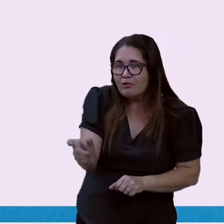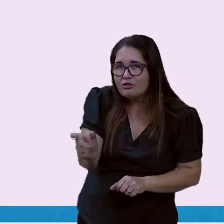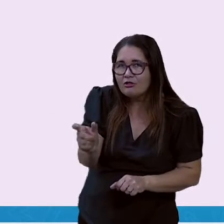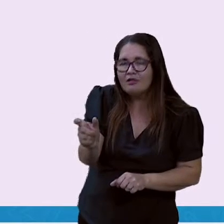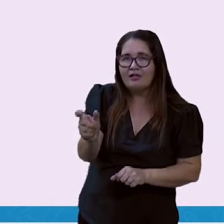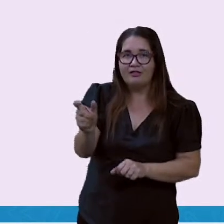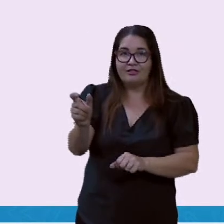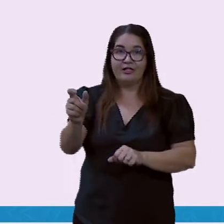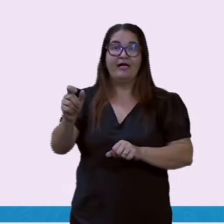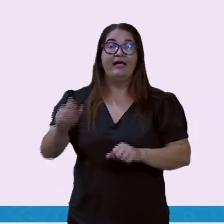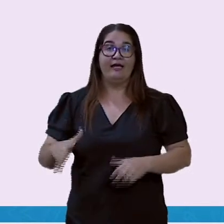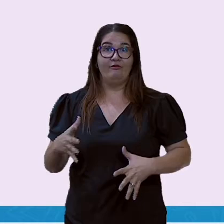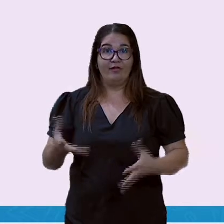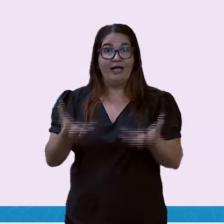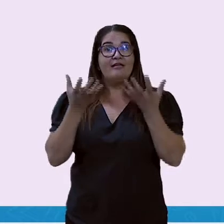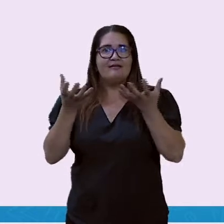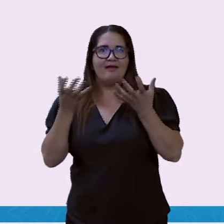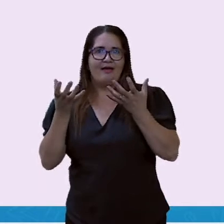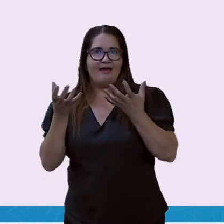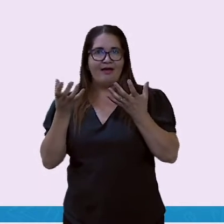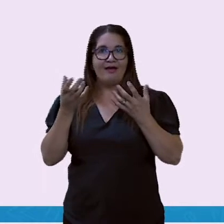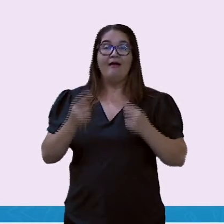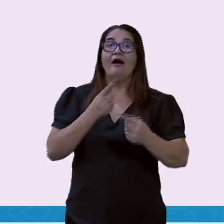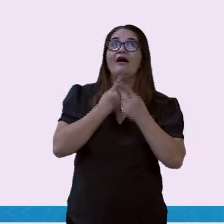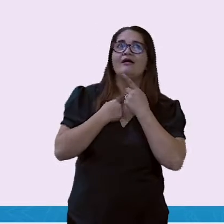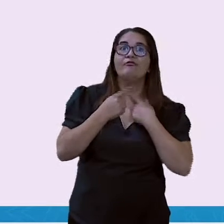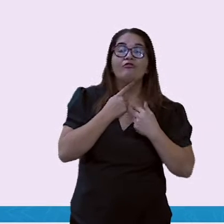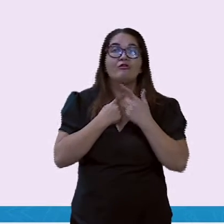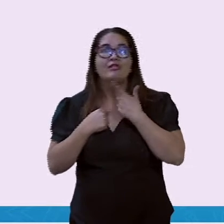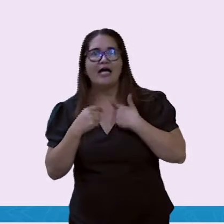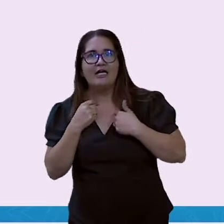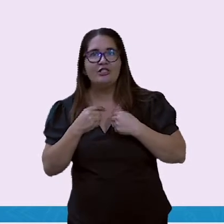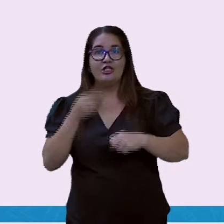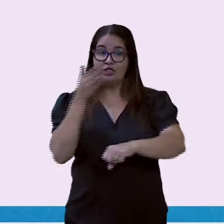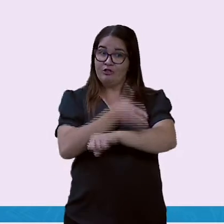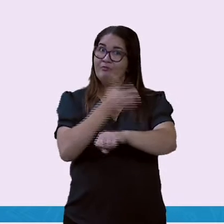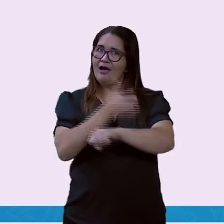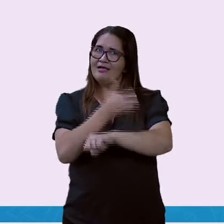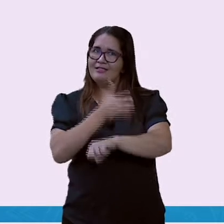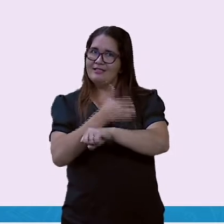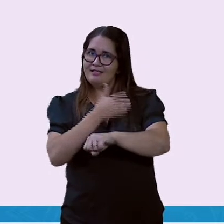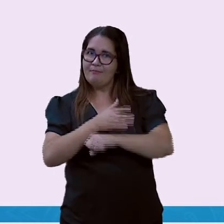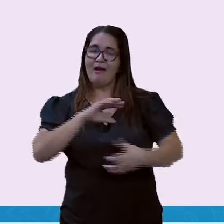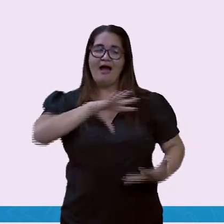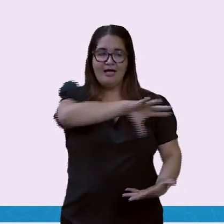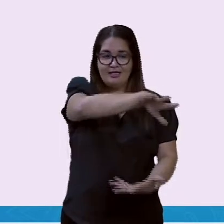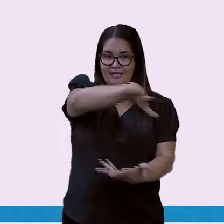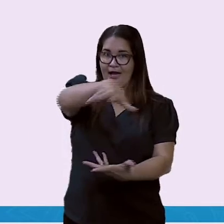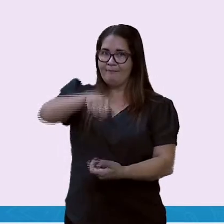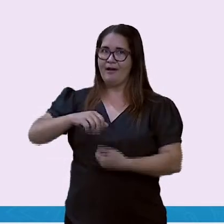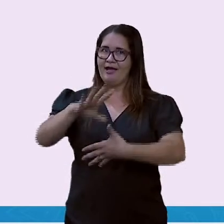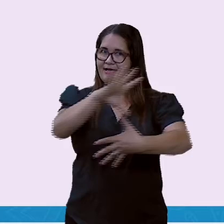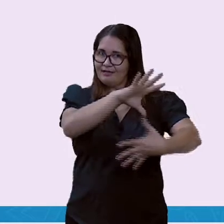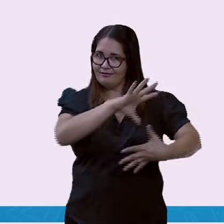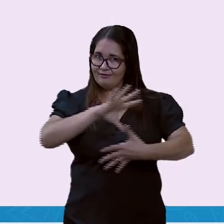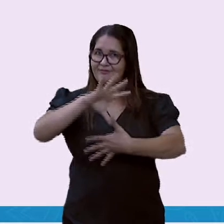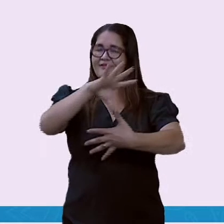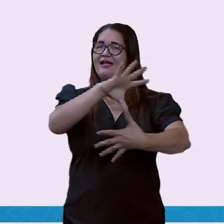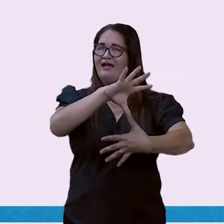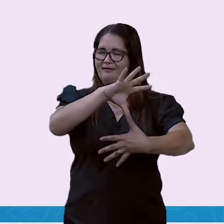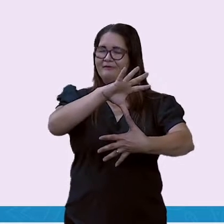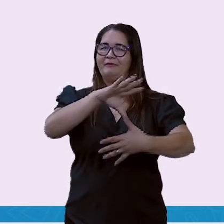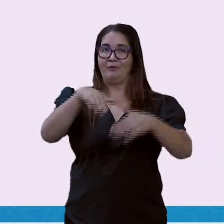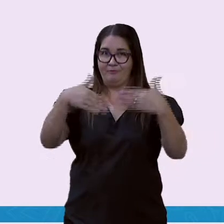Fica aí, se você foi convocado, você pode ter certeza que você é um baita jogador, hein?